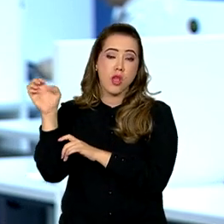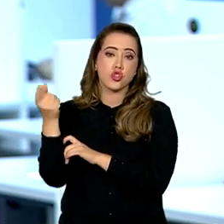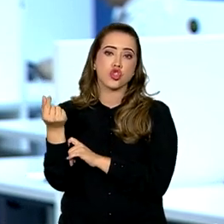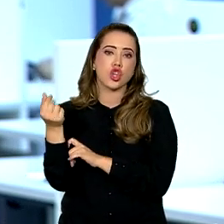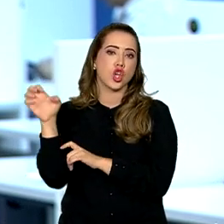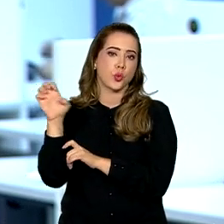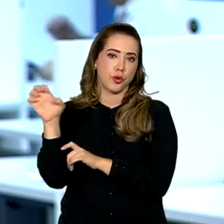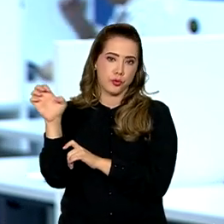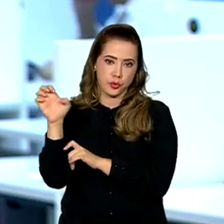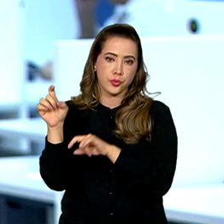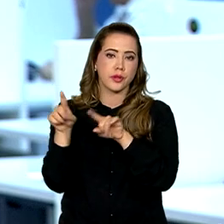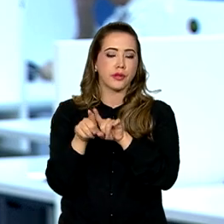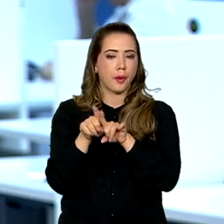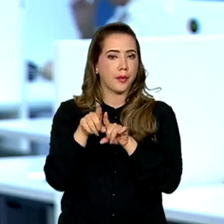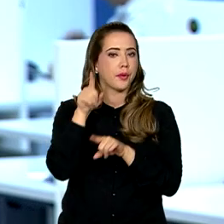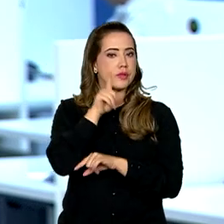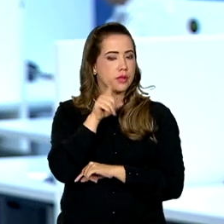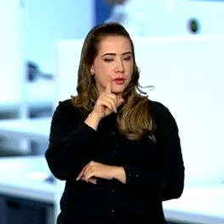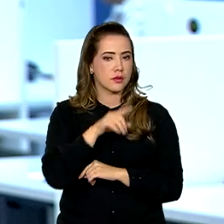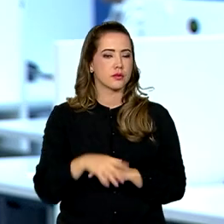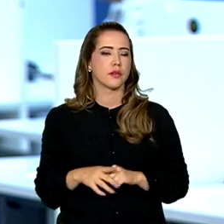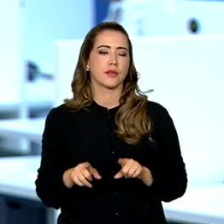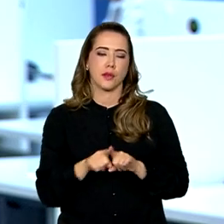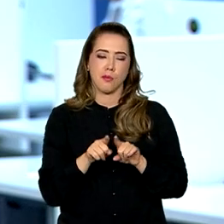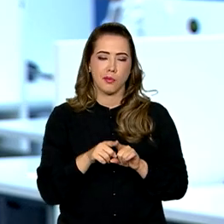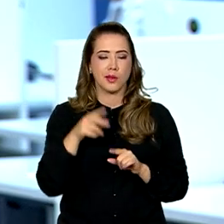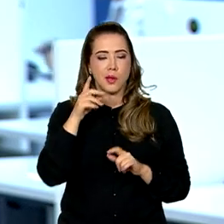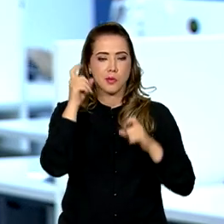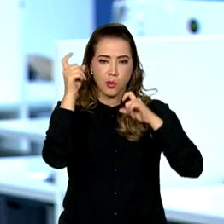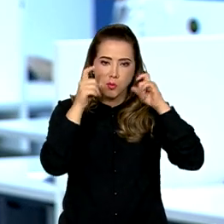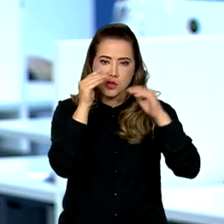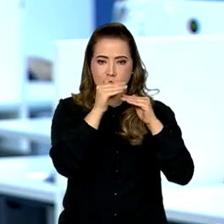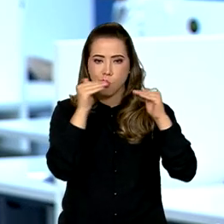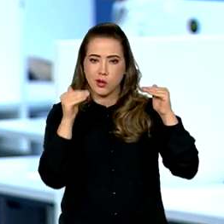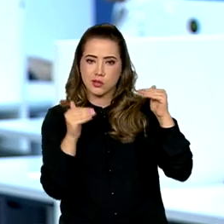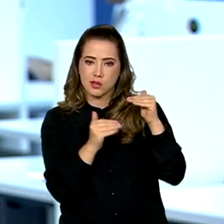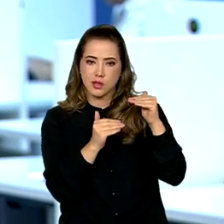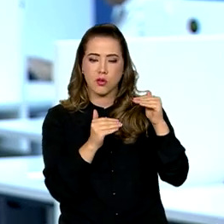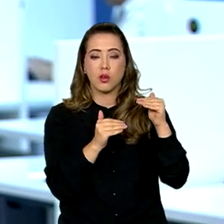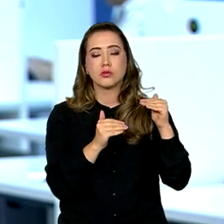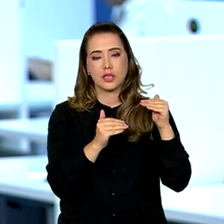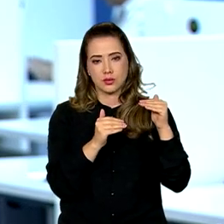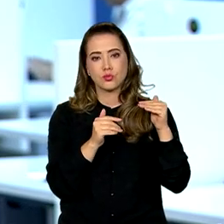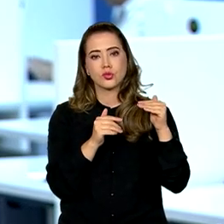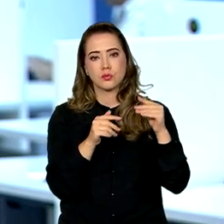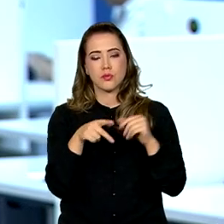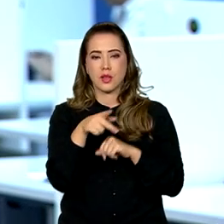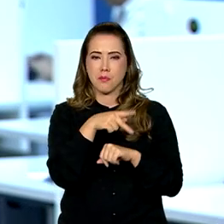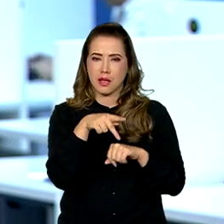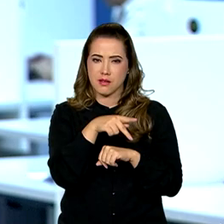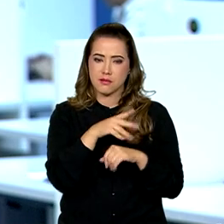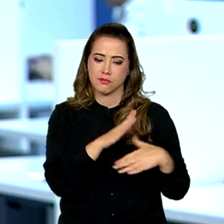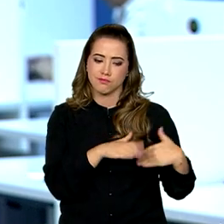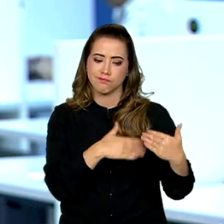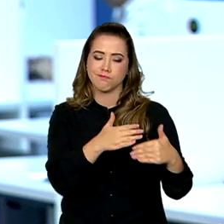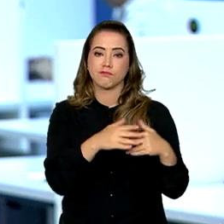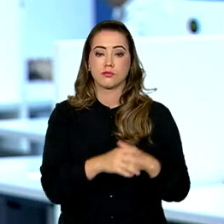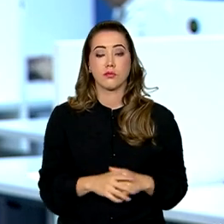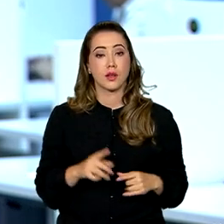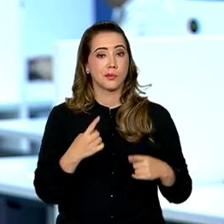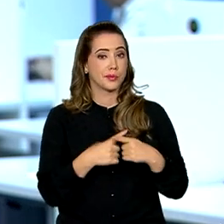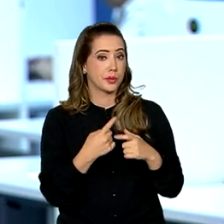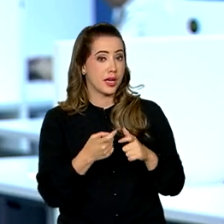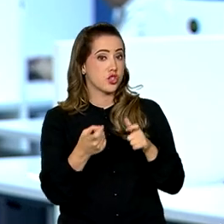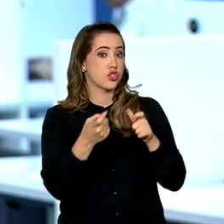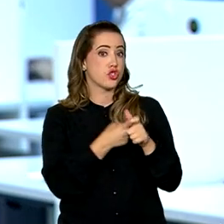demonstra preocupação também com a desigualdade social nos países em desenvolvimento. Segundo a UCTAD, o peso da